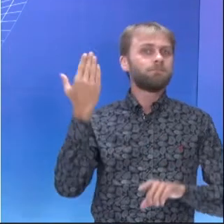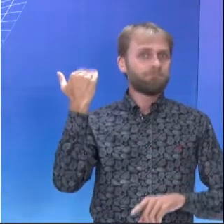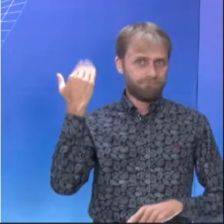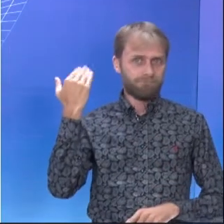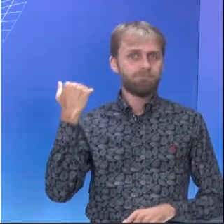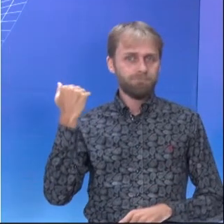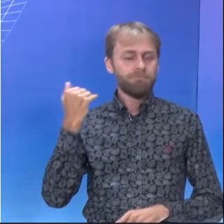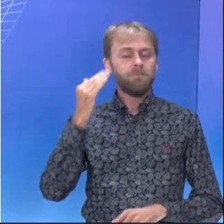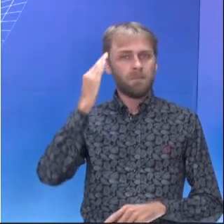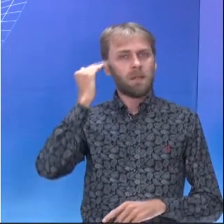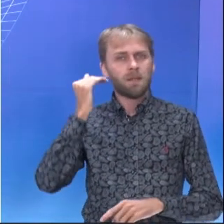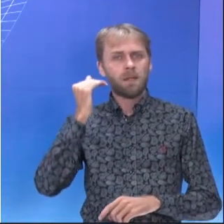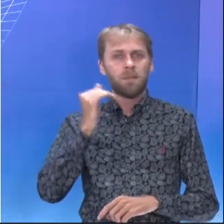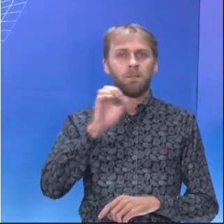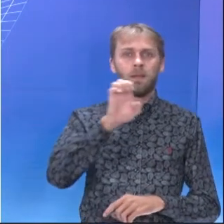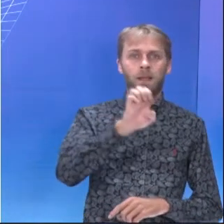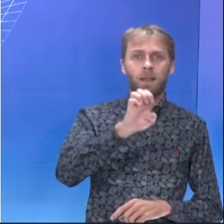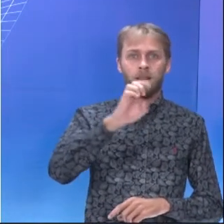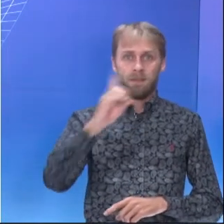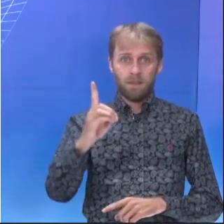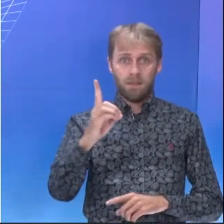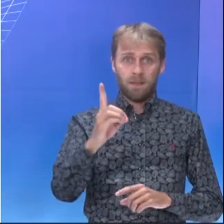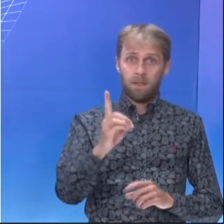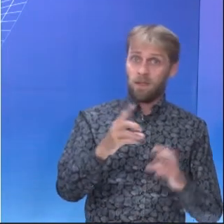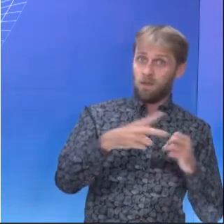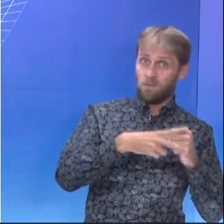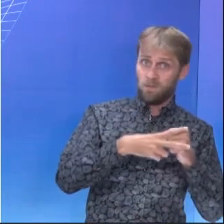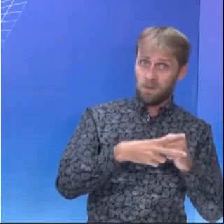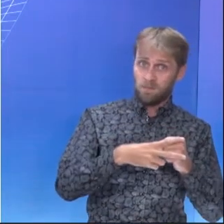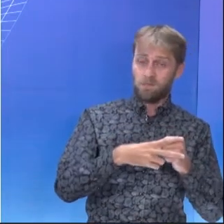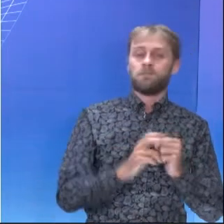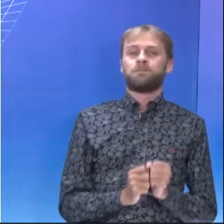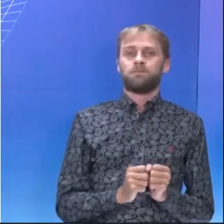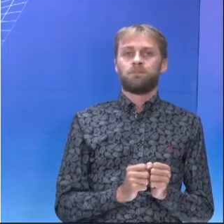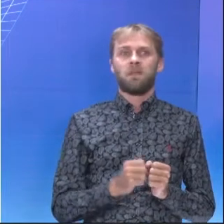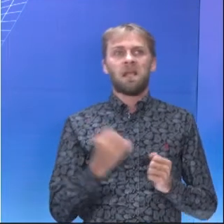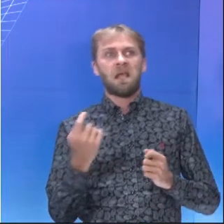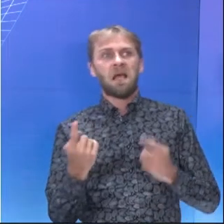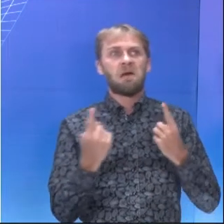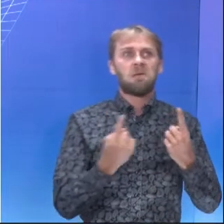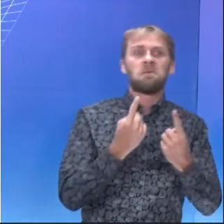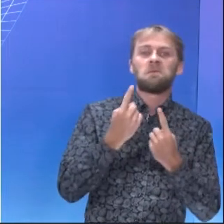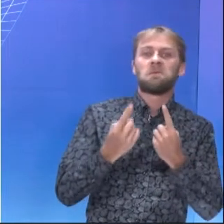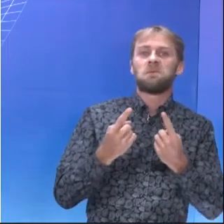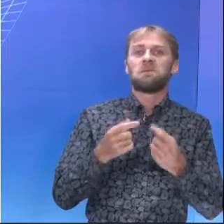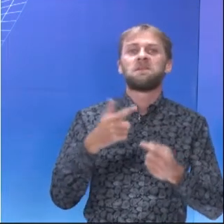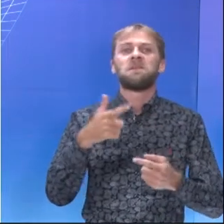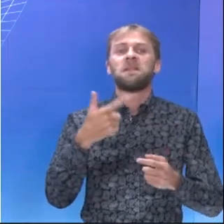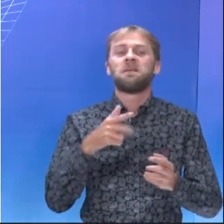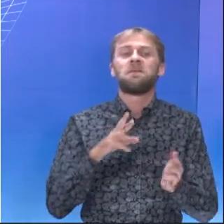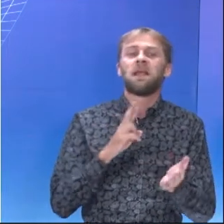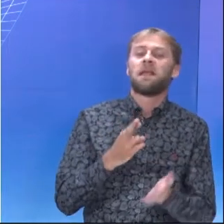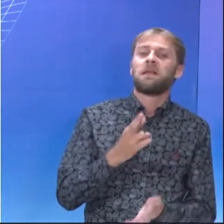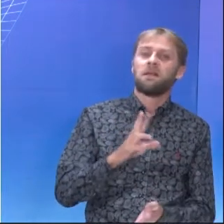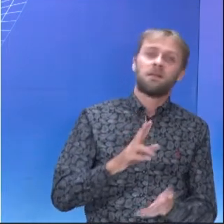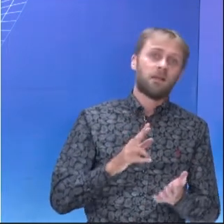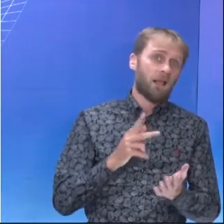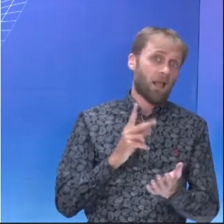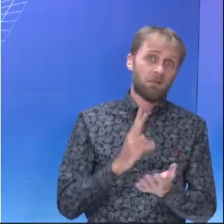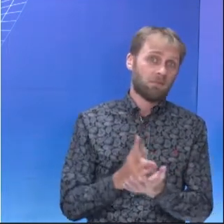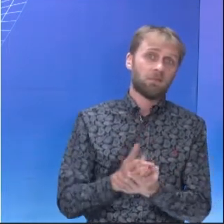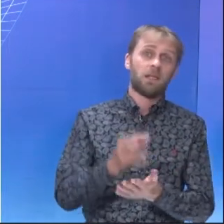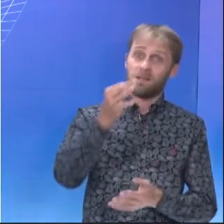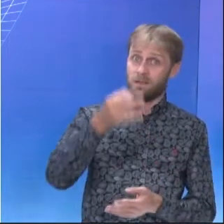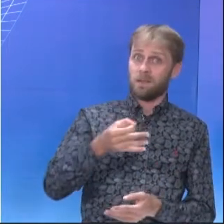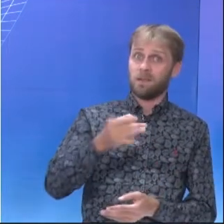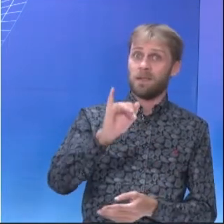futuro. O passado, que você sabe que acrescenta é de nos verbos regulares. Alguns verbos são irregulares, que